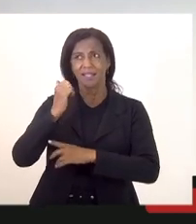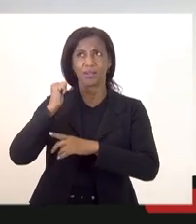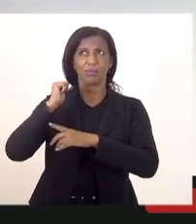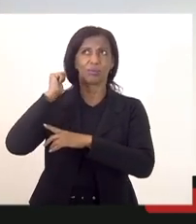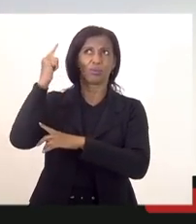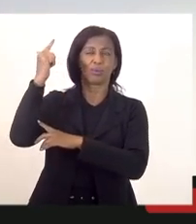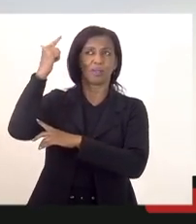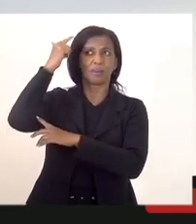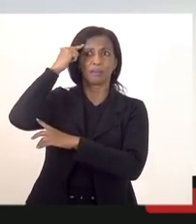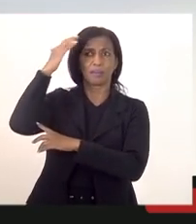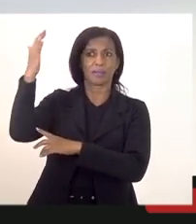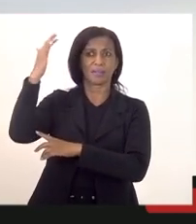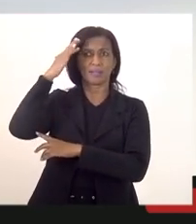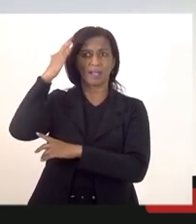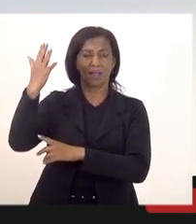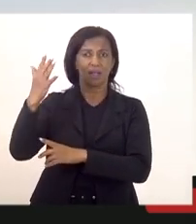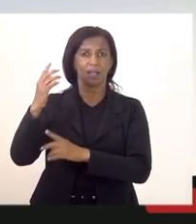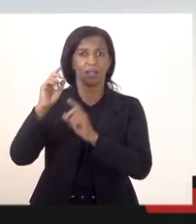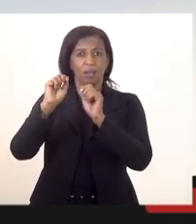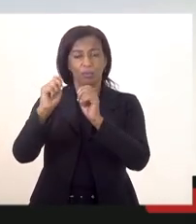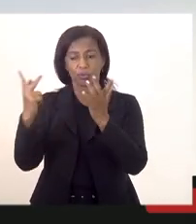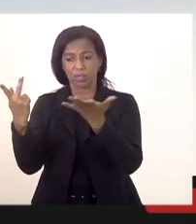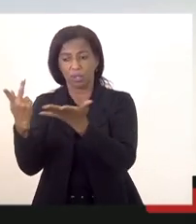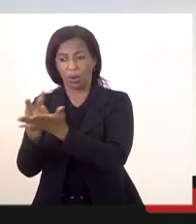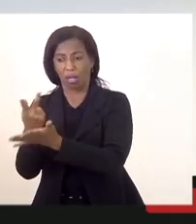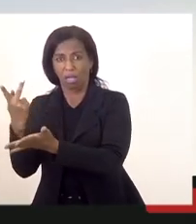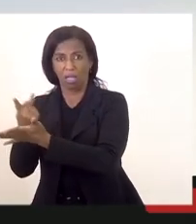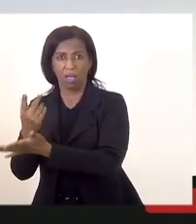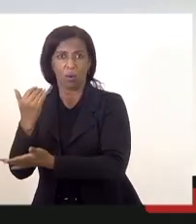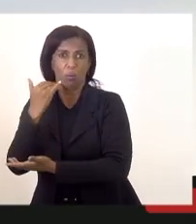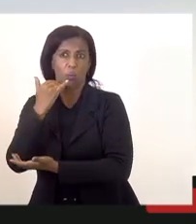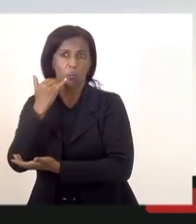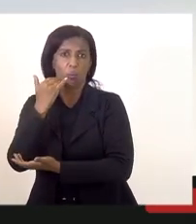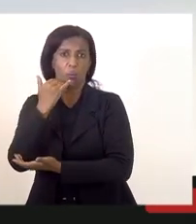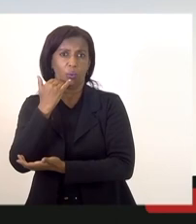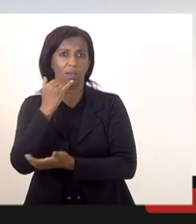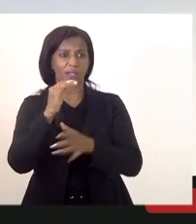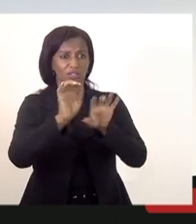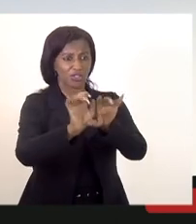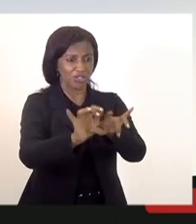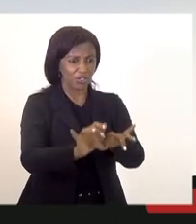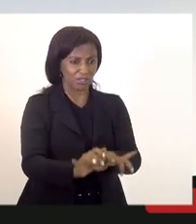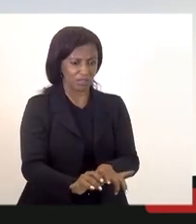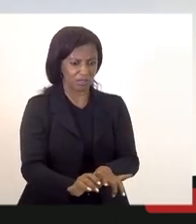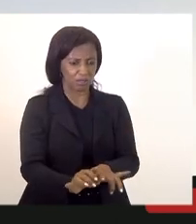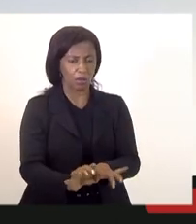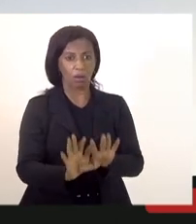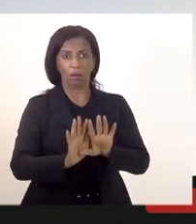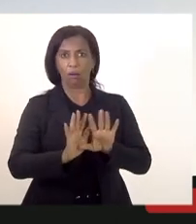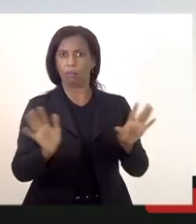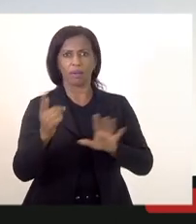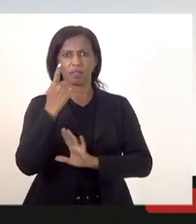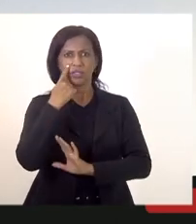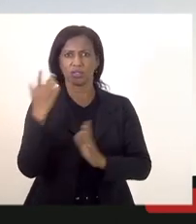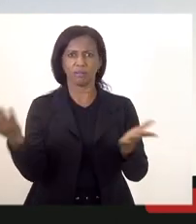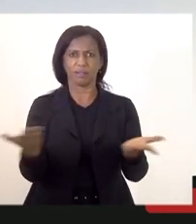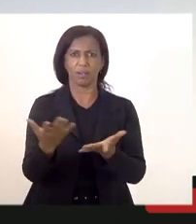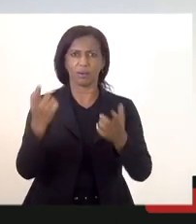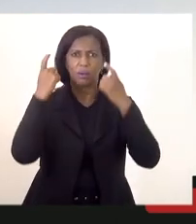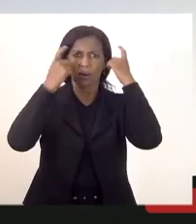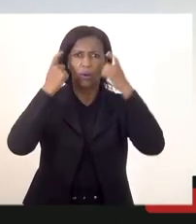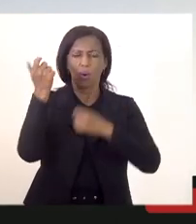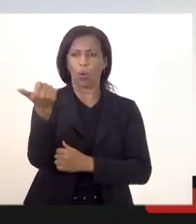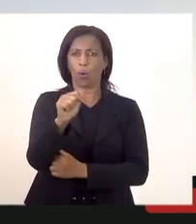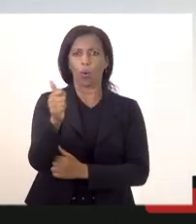porque poderia ter sido apenas um erro de digitação um esquecimento alguma coisa mas a gente vê agora que a grande preocupação é que 11